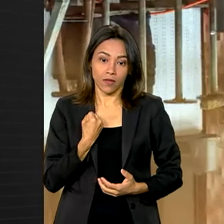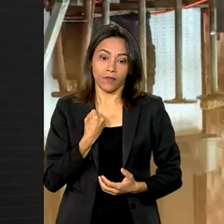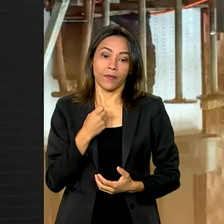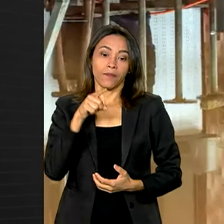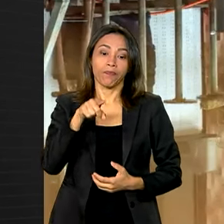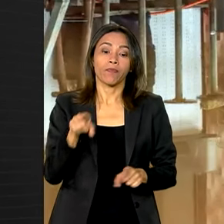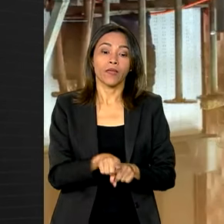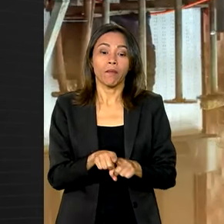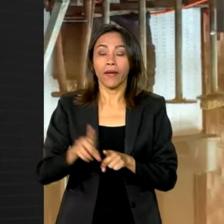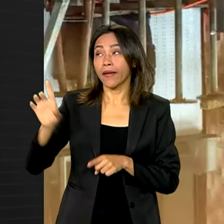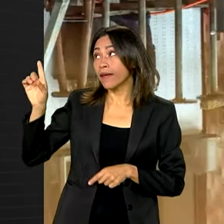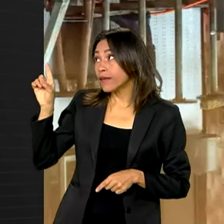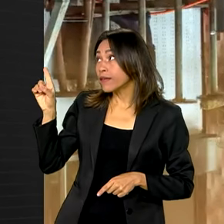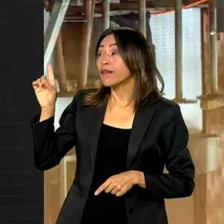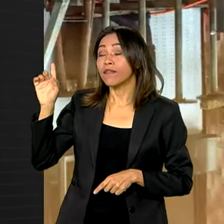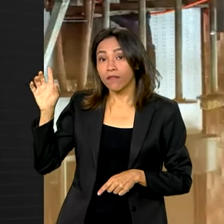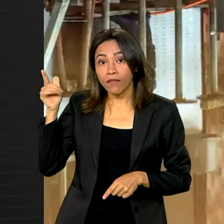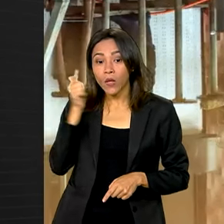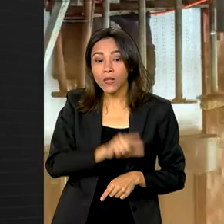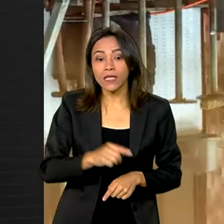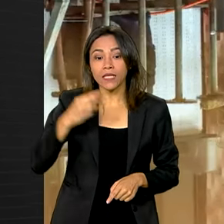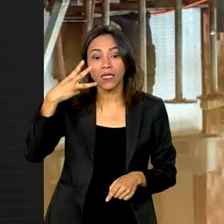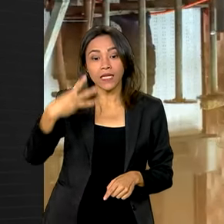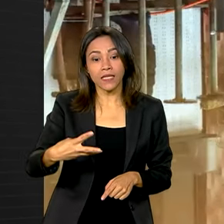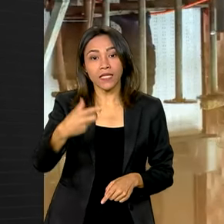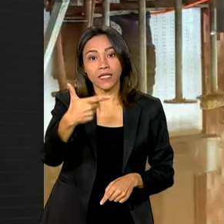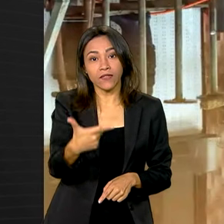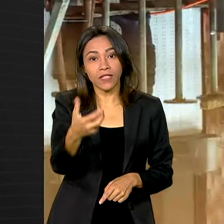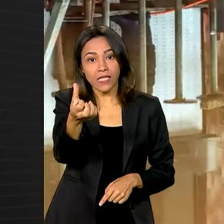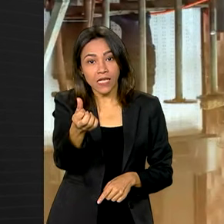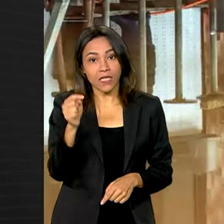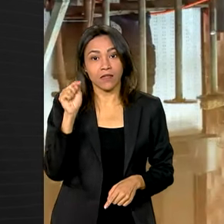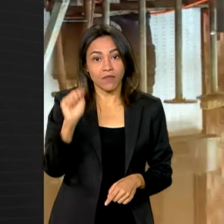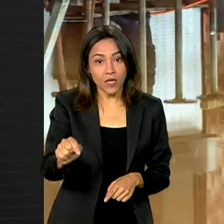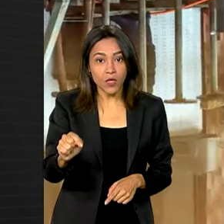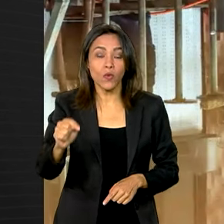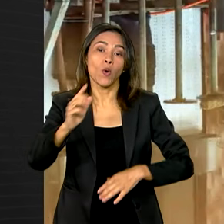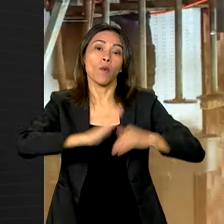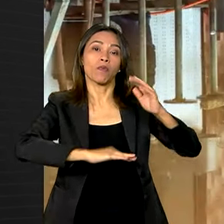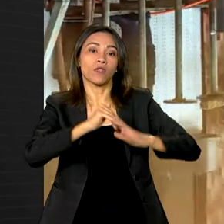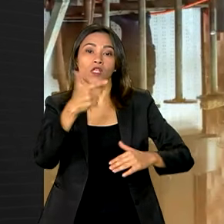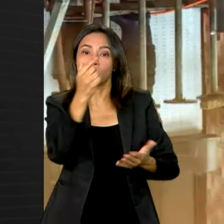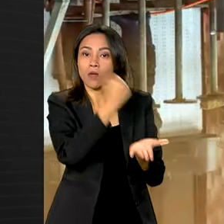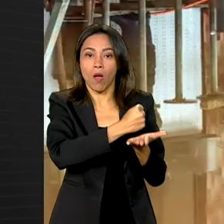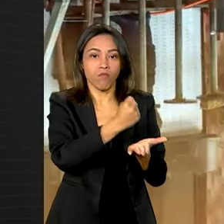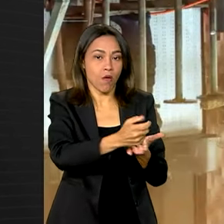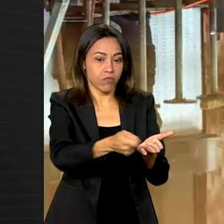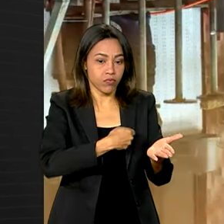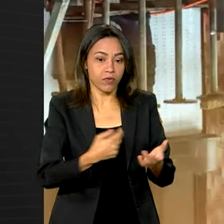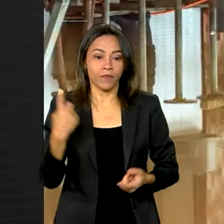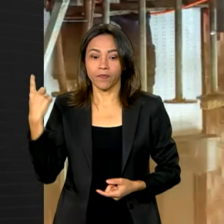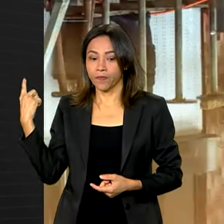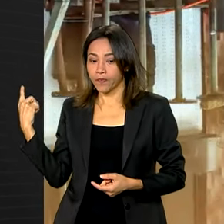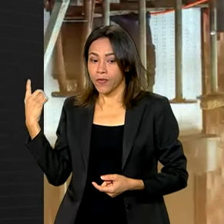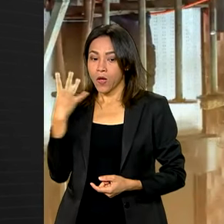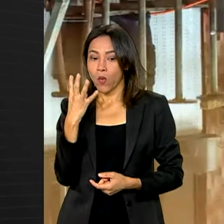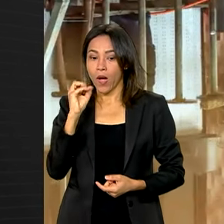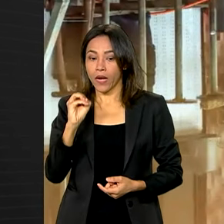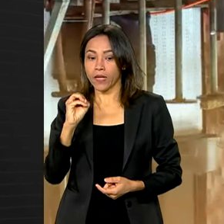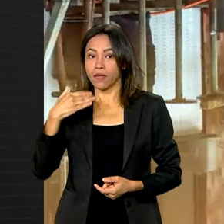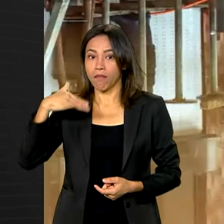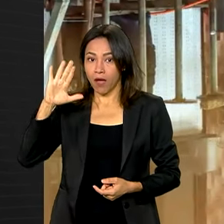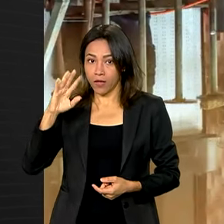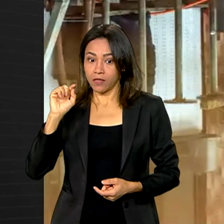medida também vai alcançar 326 mil trabalhadores formais, 40 mil trabalhadores domésticos e